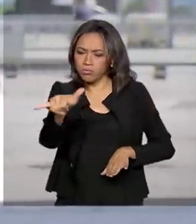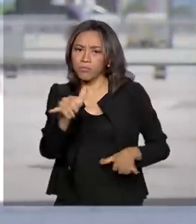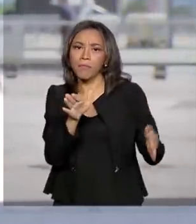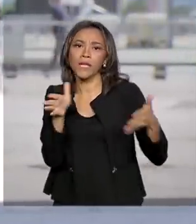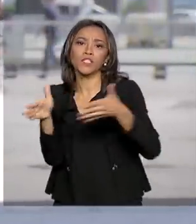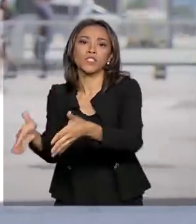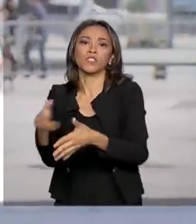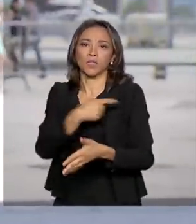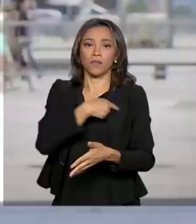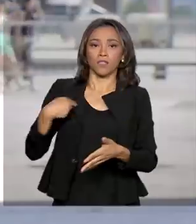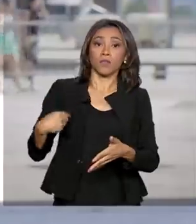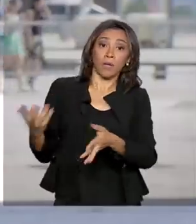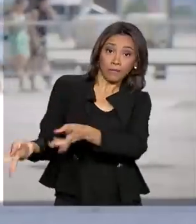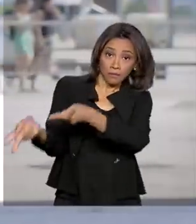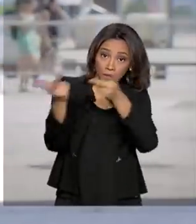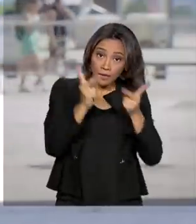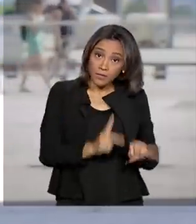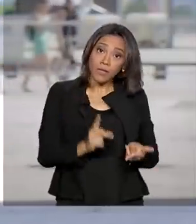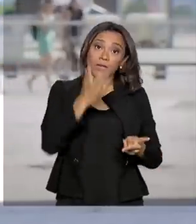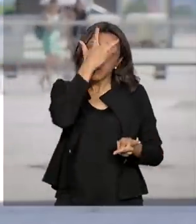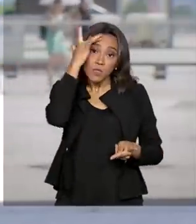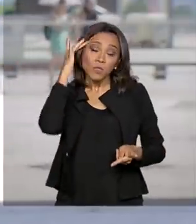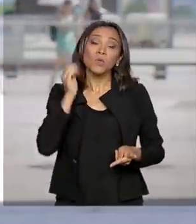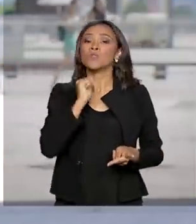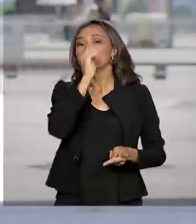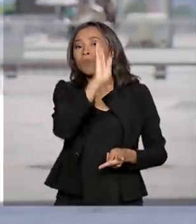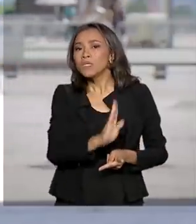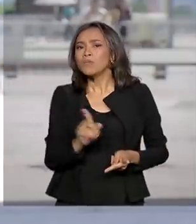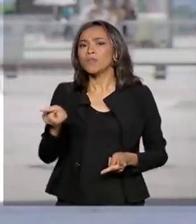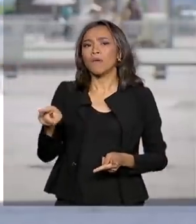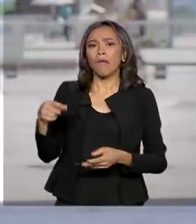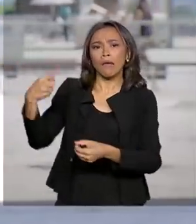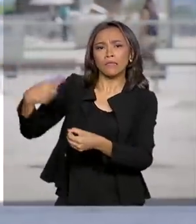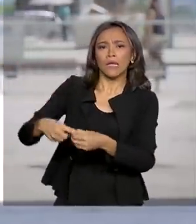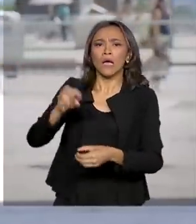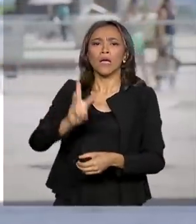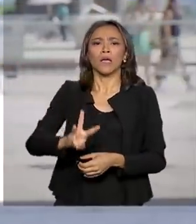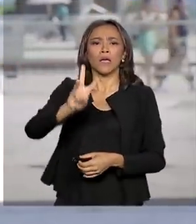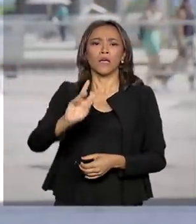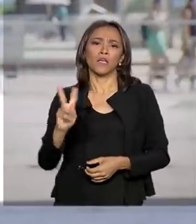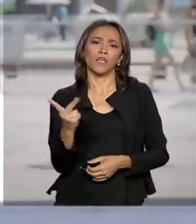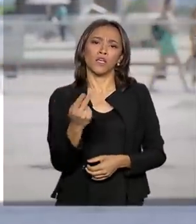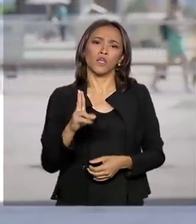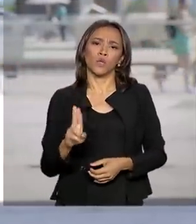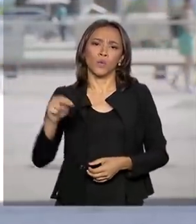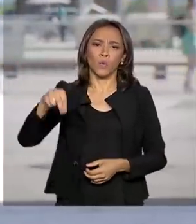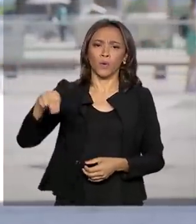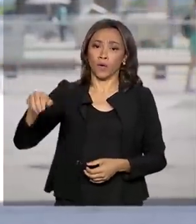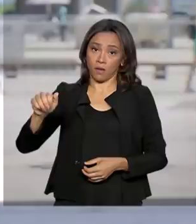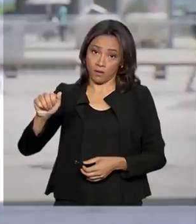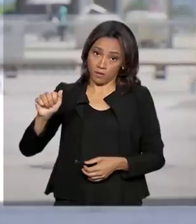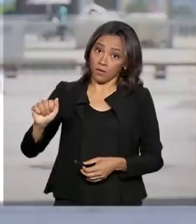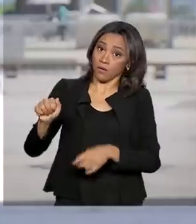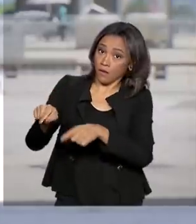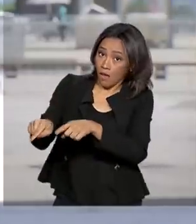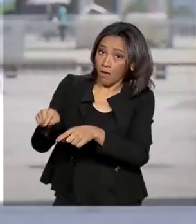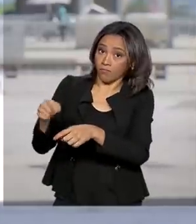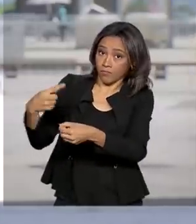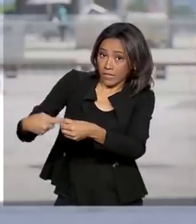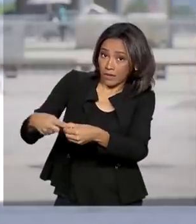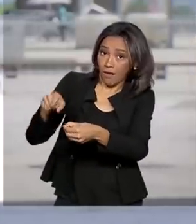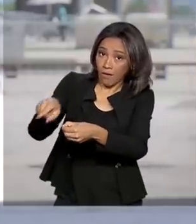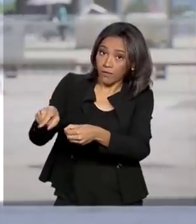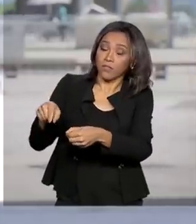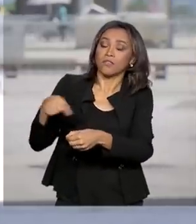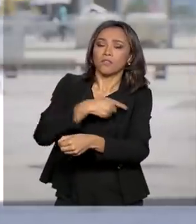essa missão, que é trazer de volta os brasileiros que estão isolados em Hubei, em Wuhan, na China, epicentro dessa epidemia do coronavírus. Assim